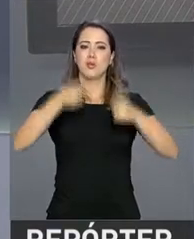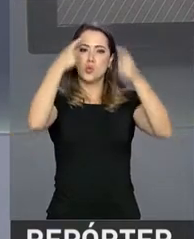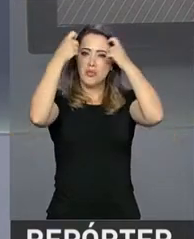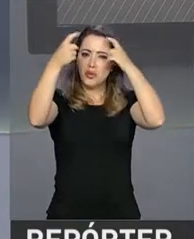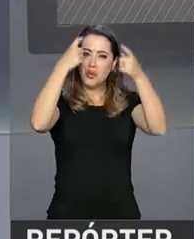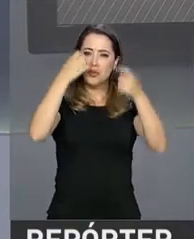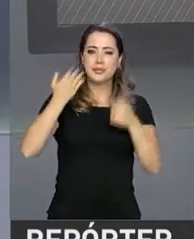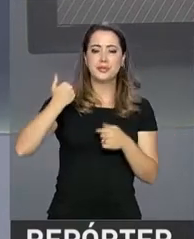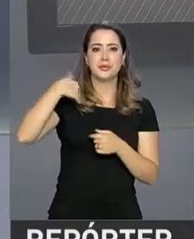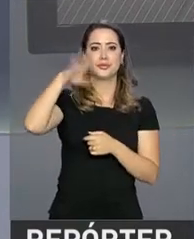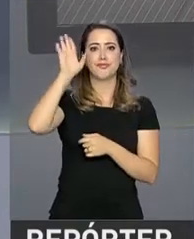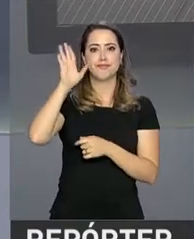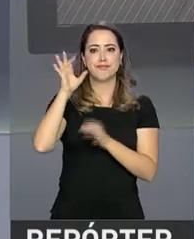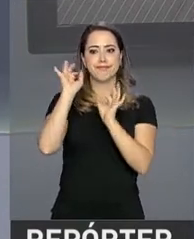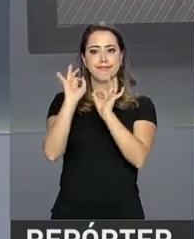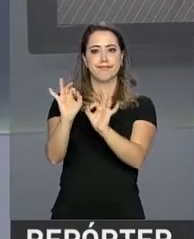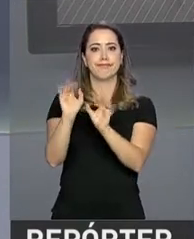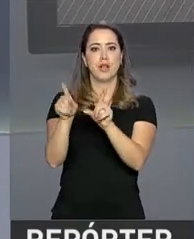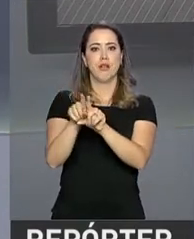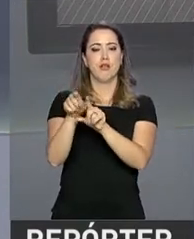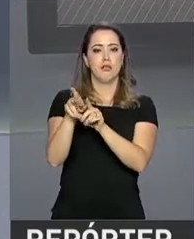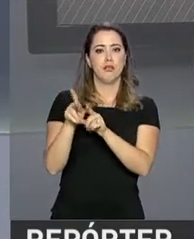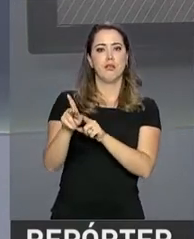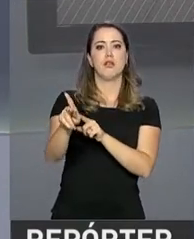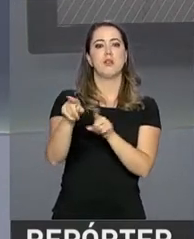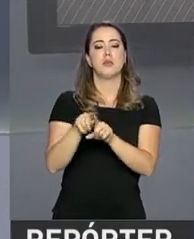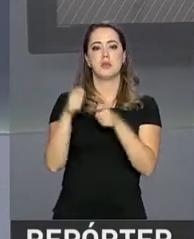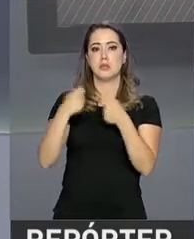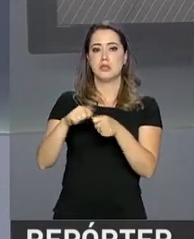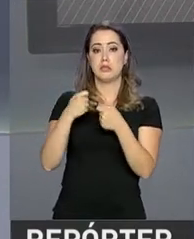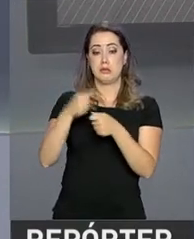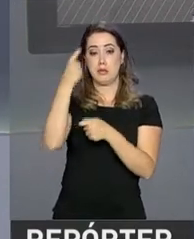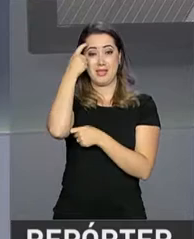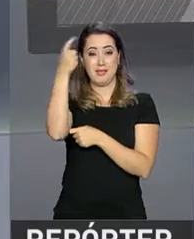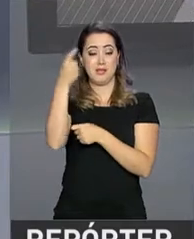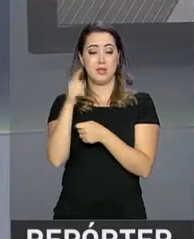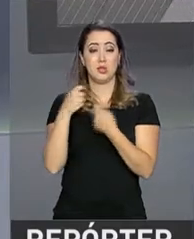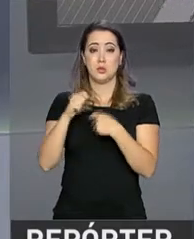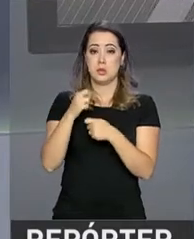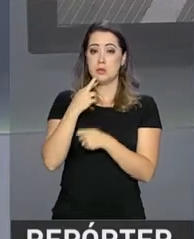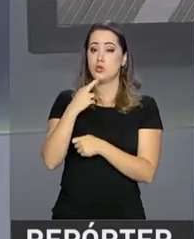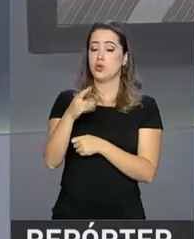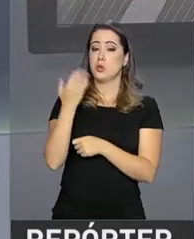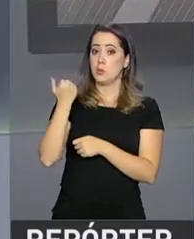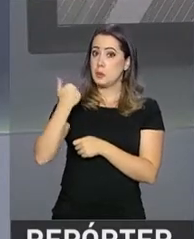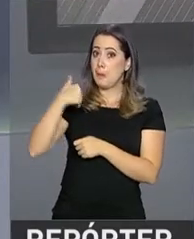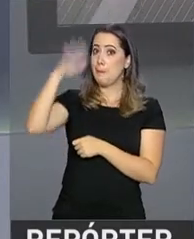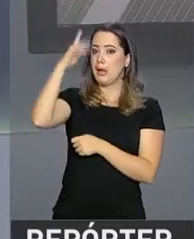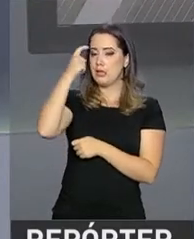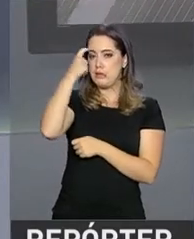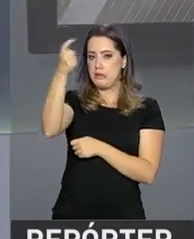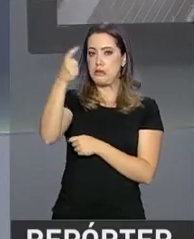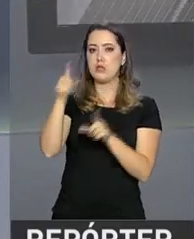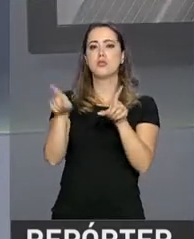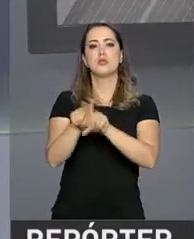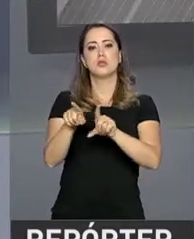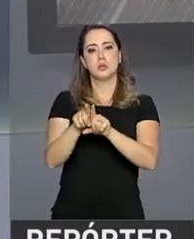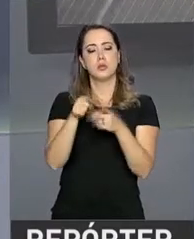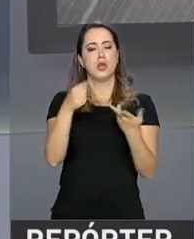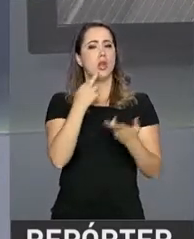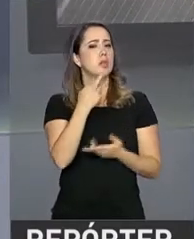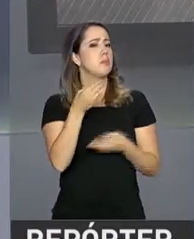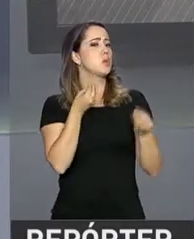vez mais especializada, que exige soluções também mais sofisticadas. Para o presidente, estas soluções só serão